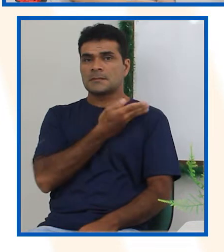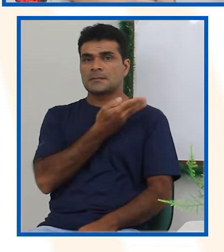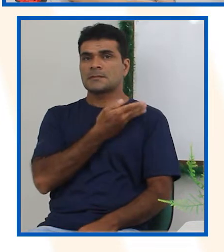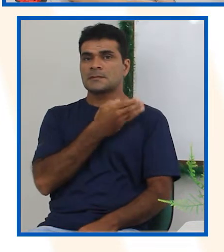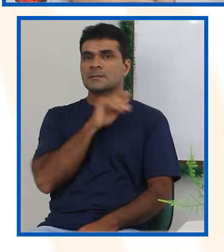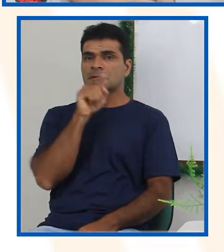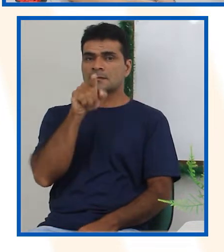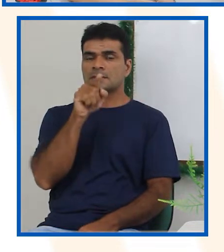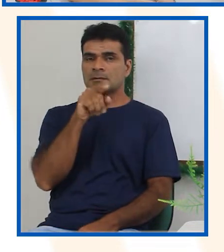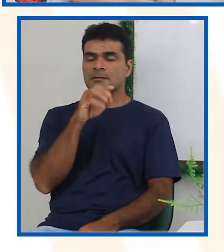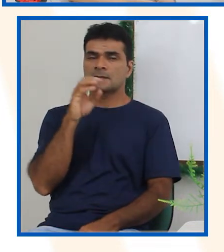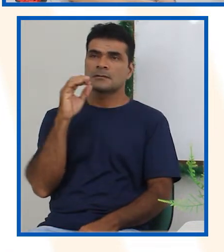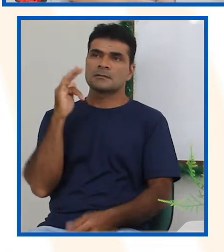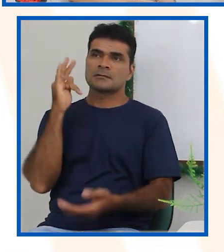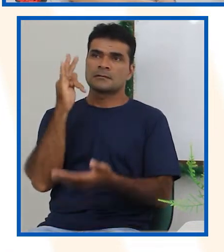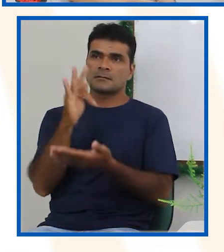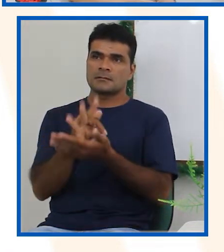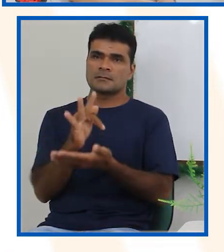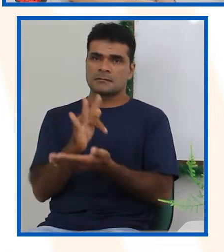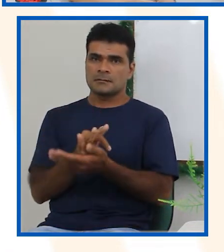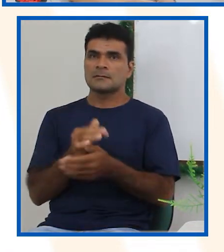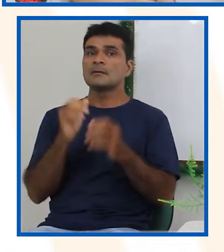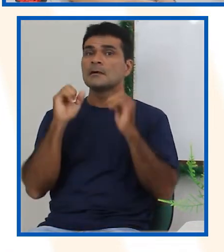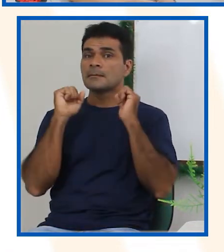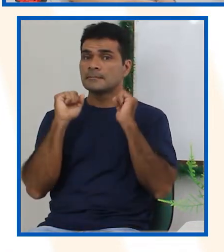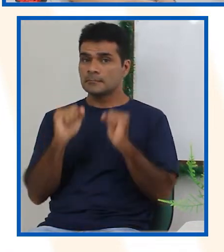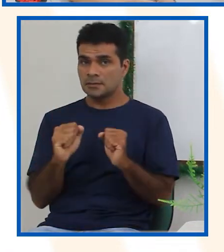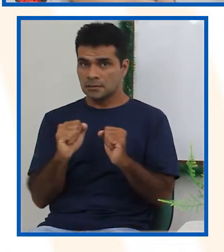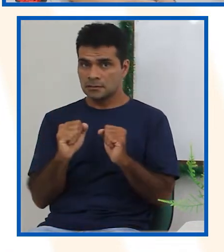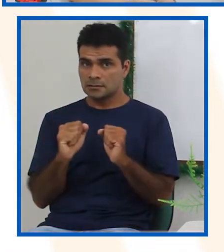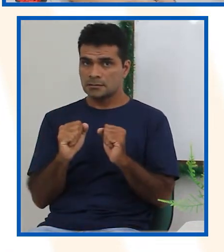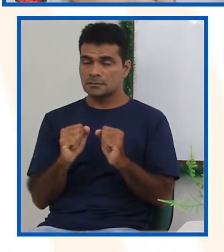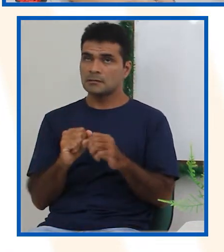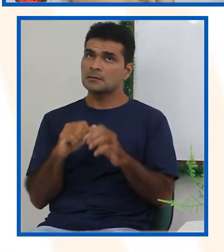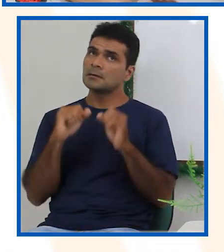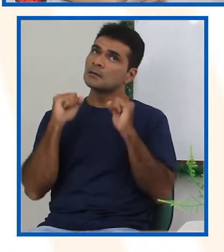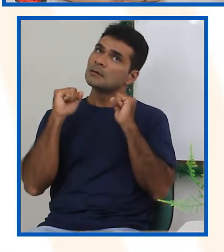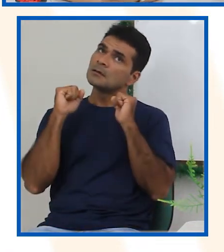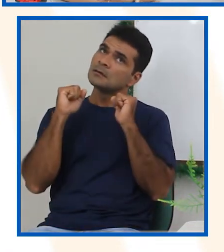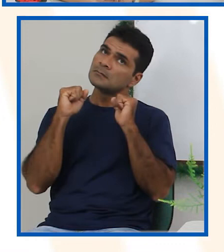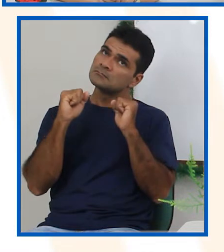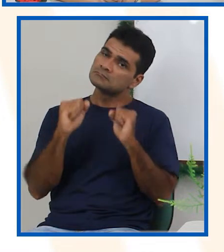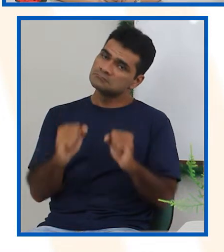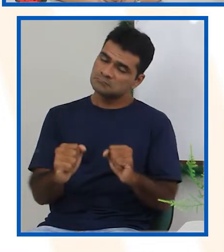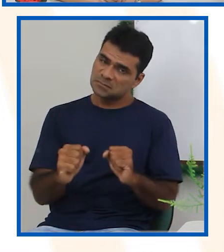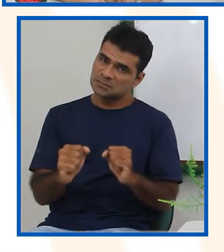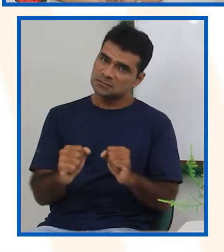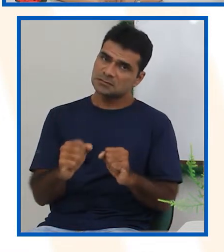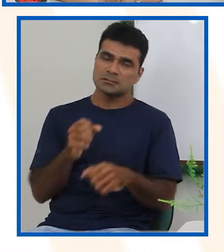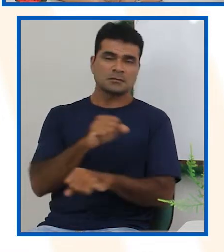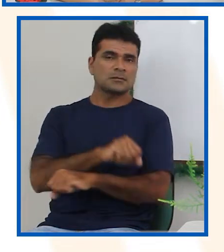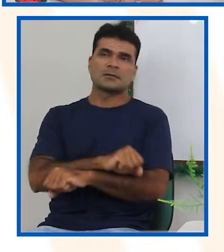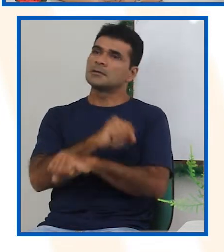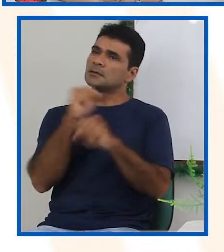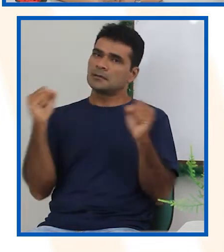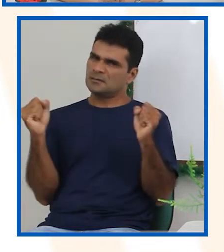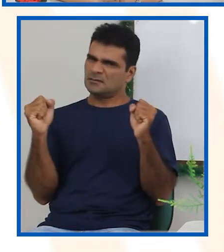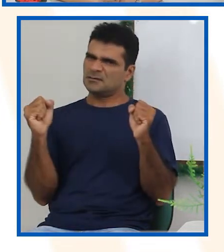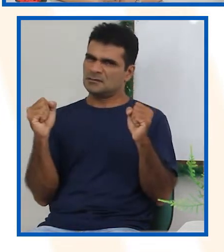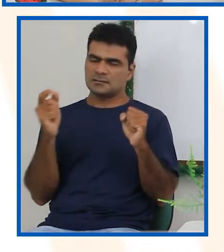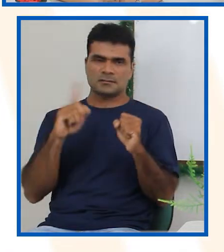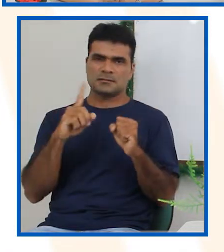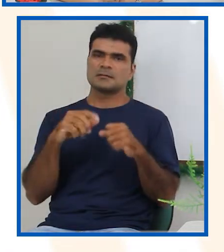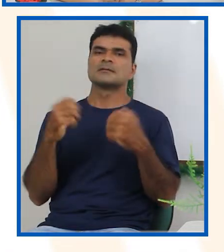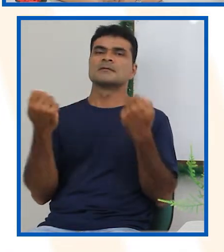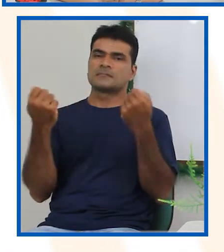acontecerá com certeza? Talvez aconteça ou é impossível de acontecer? Qual é a resposta